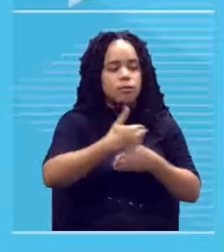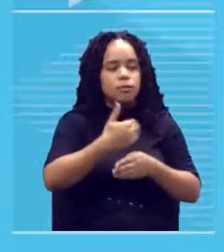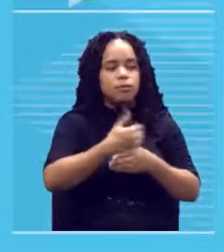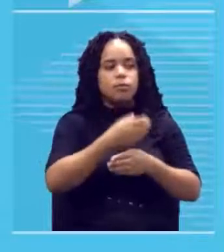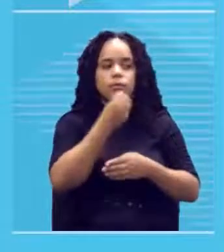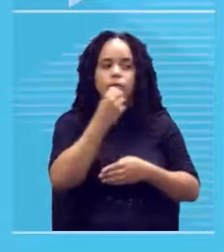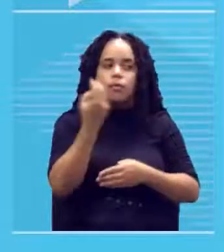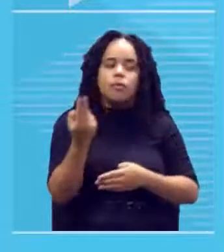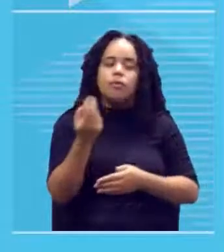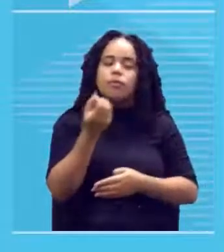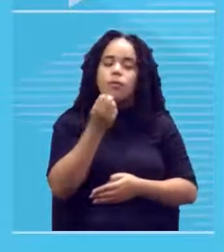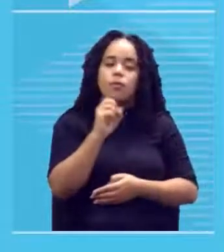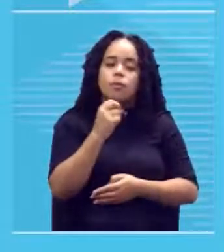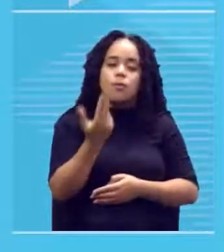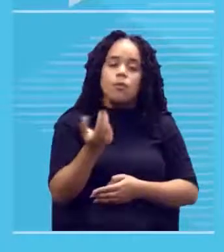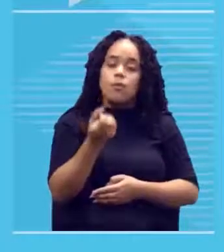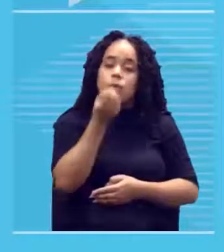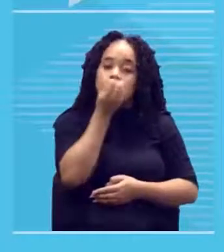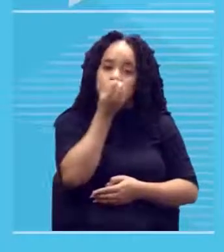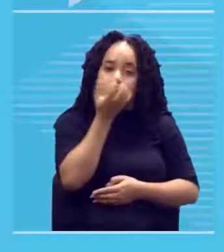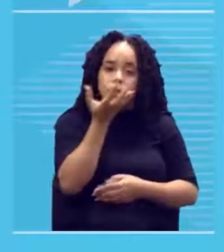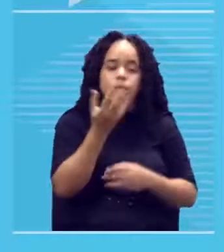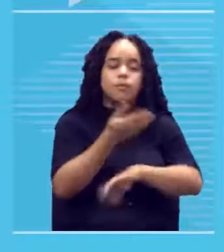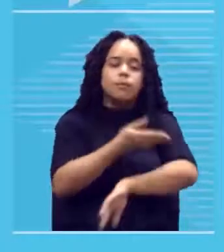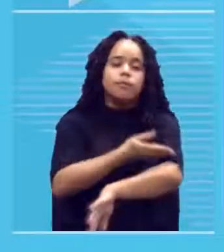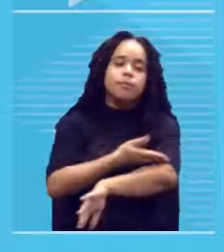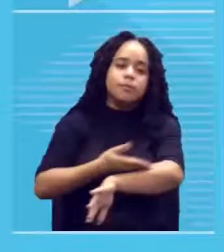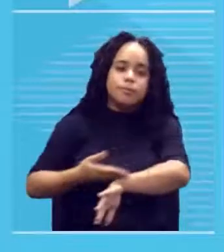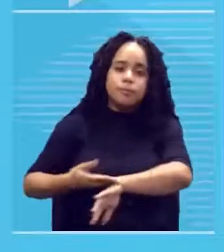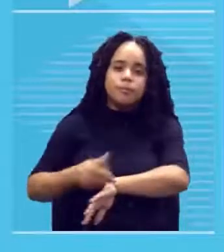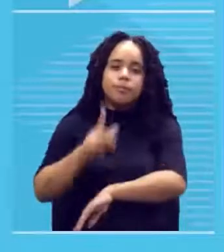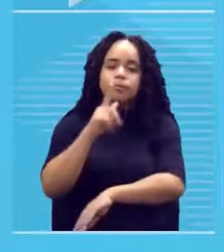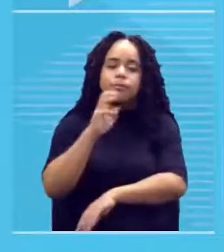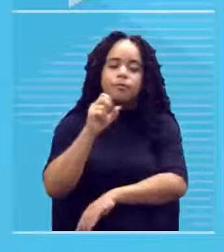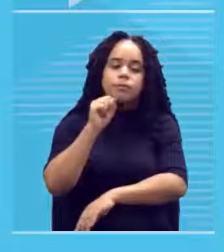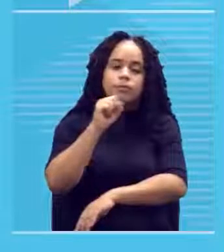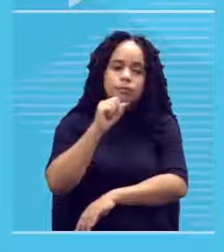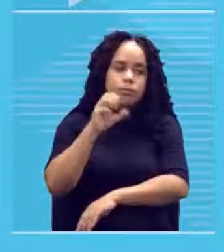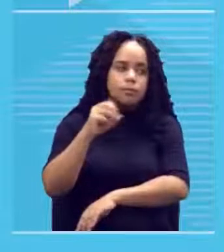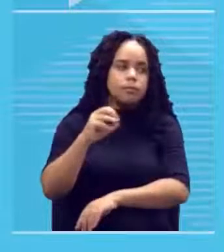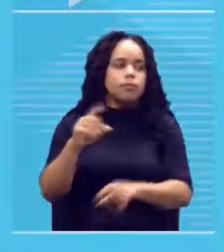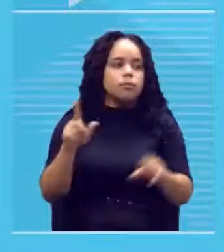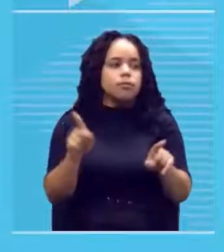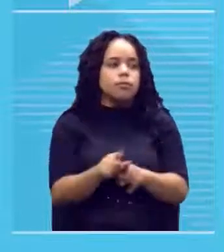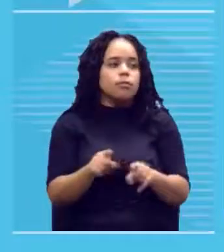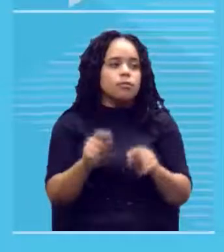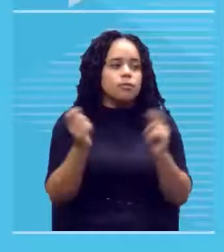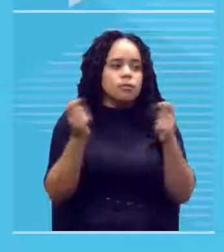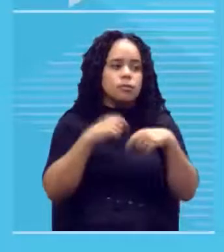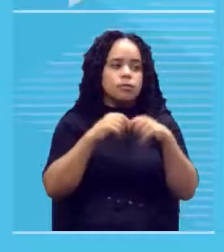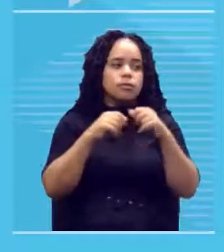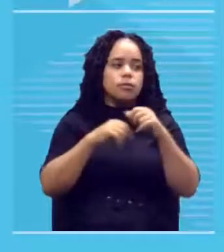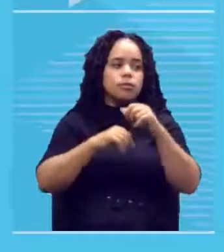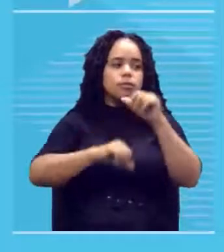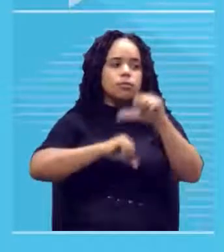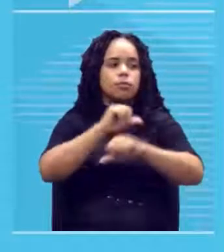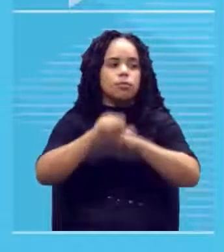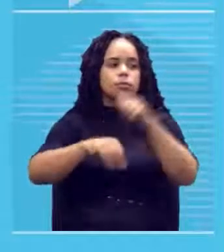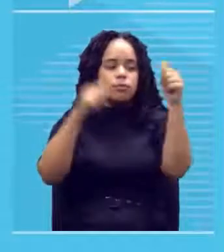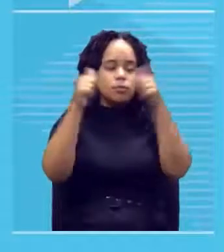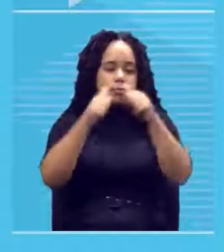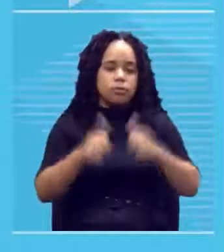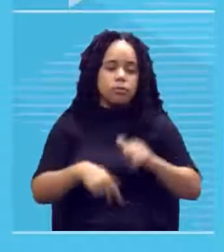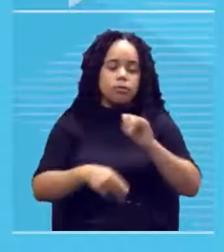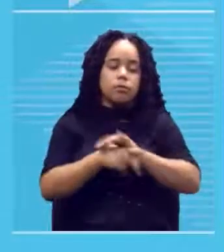molhadas a gente chama ainda frescas e geralmente assumem a forma de mural é